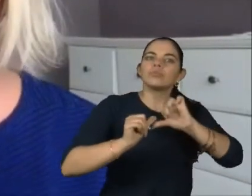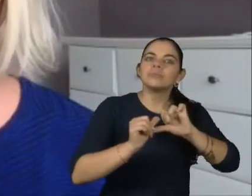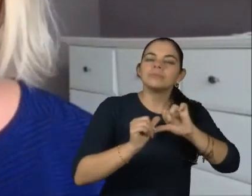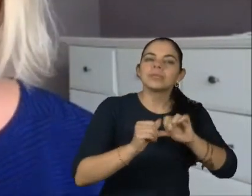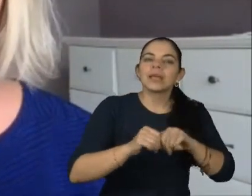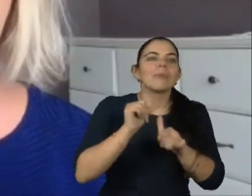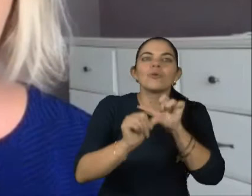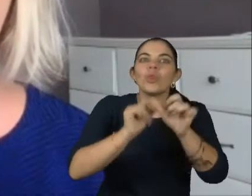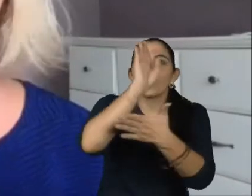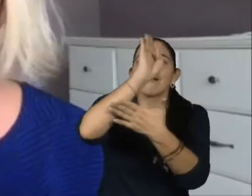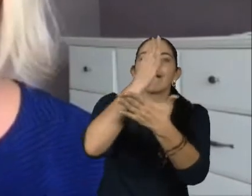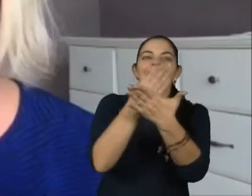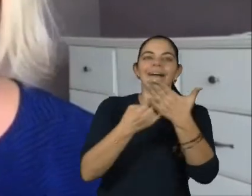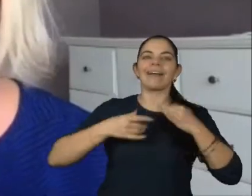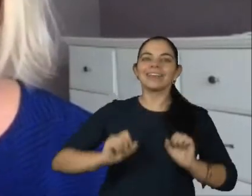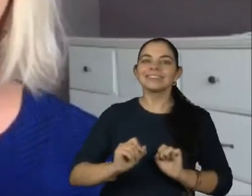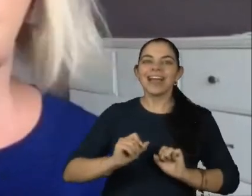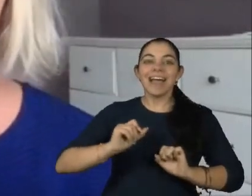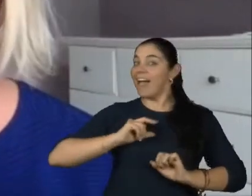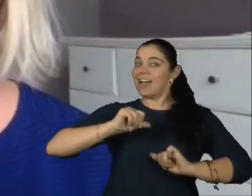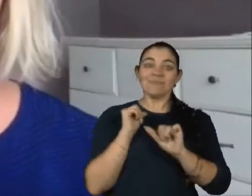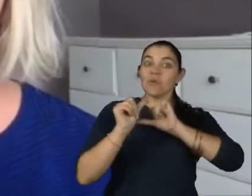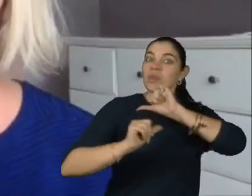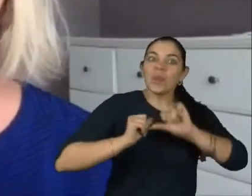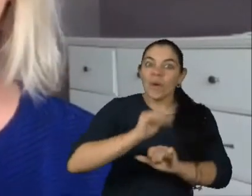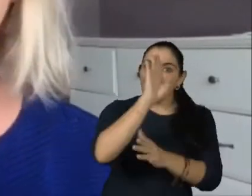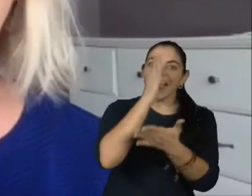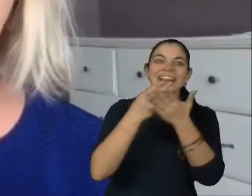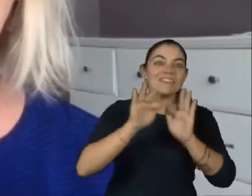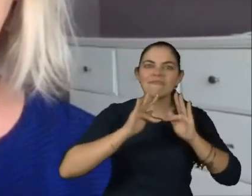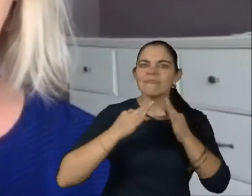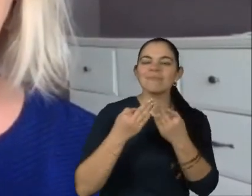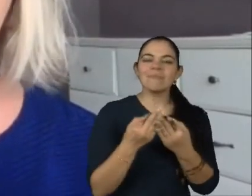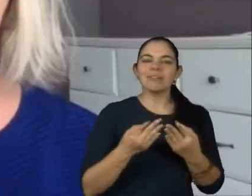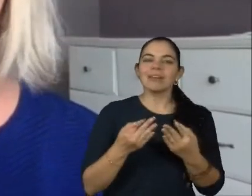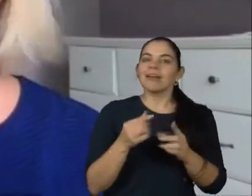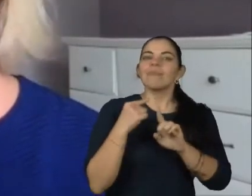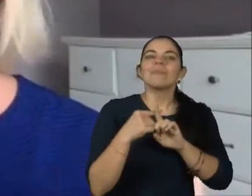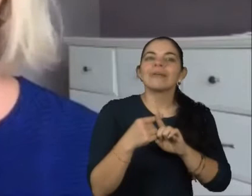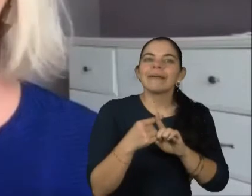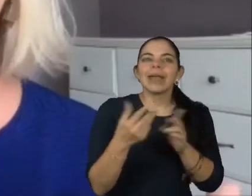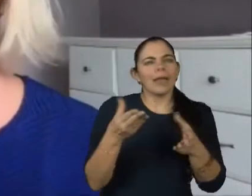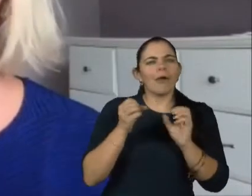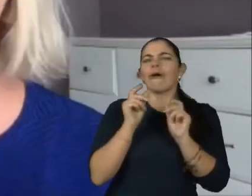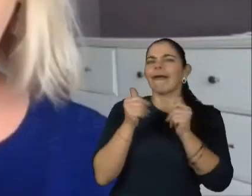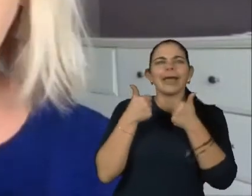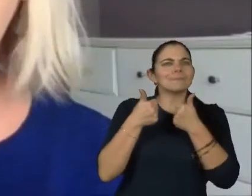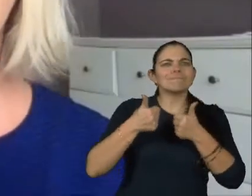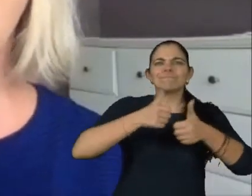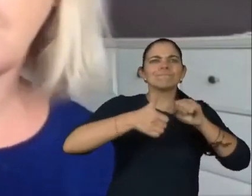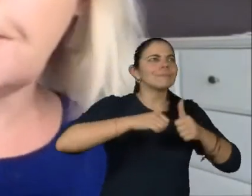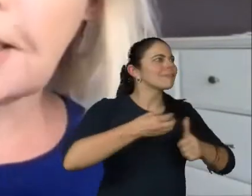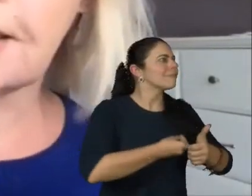Mudou a crença. Mudou a crença das famílias nessas pessoas. Porque, tudo bem, houve qualidade de vida,